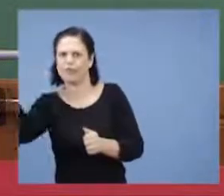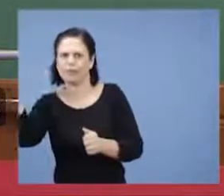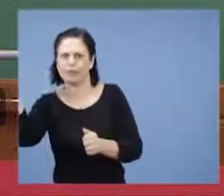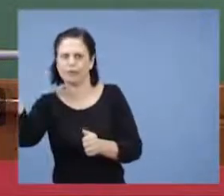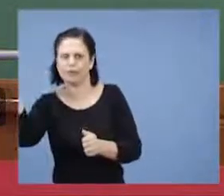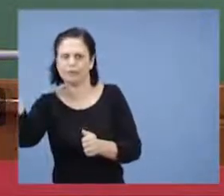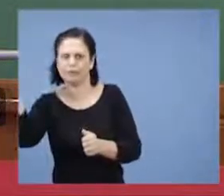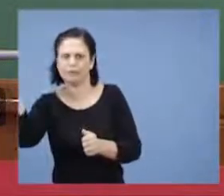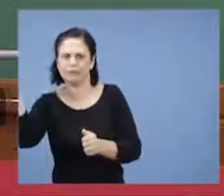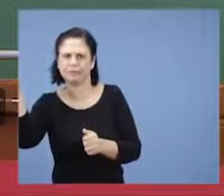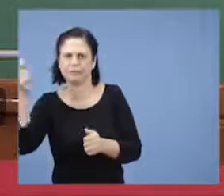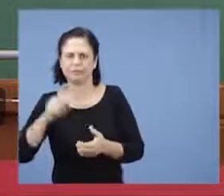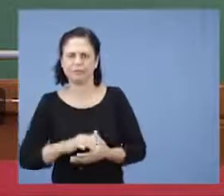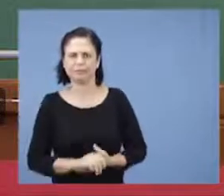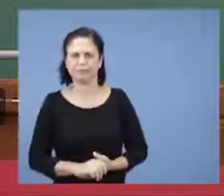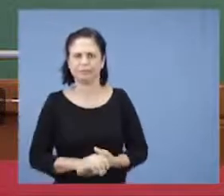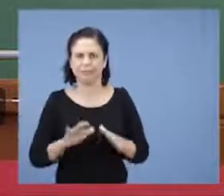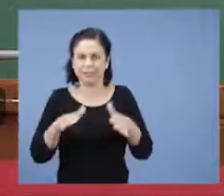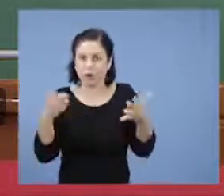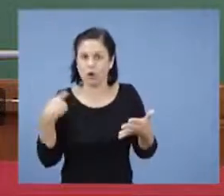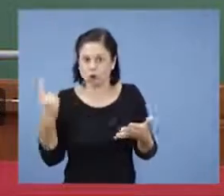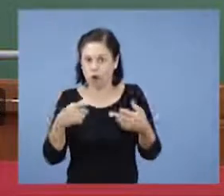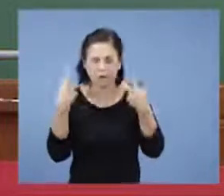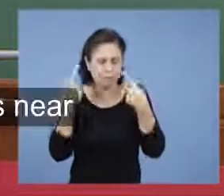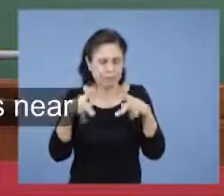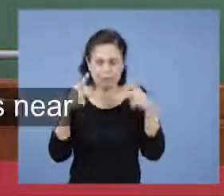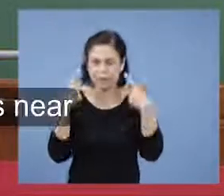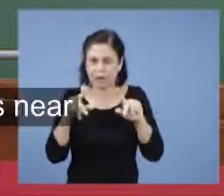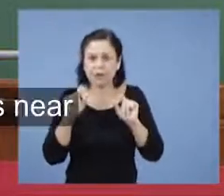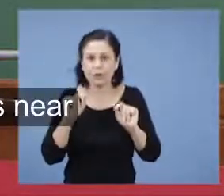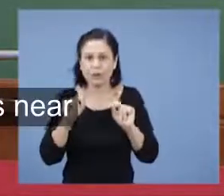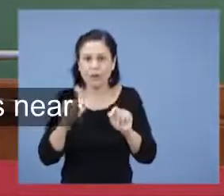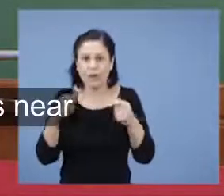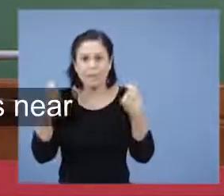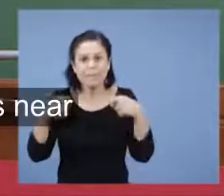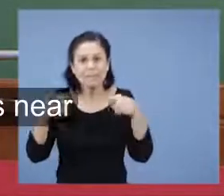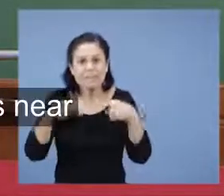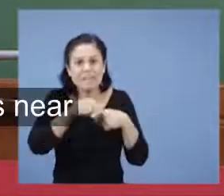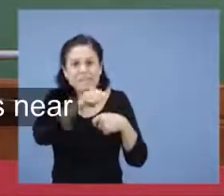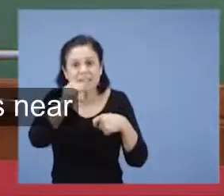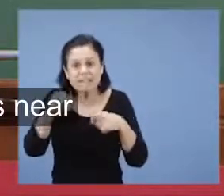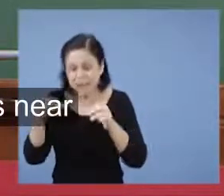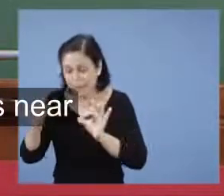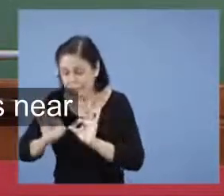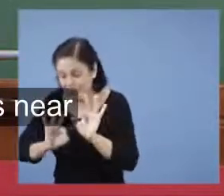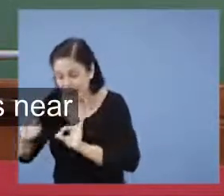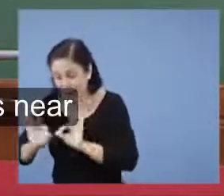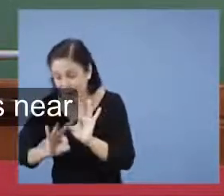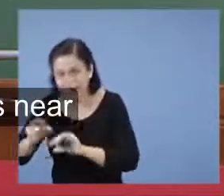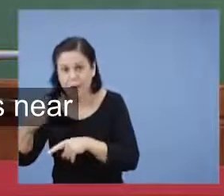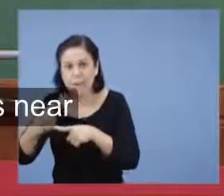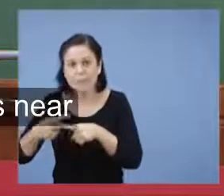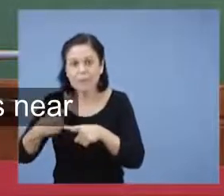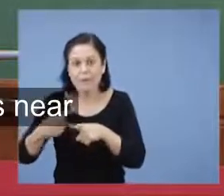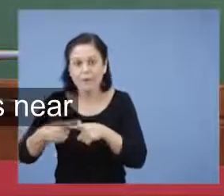pregando é exatamente isso. É uma igreja que precisa se preparar. Por quê? Porque o tempo